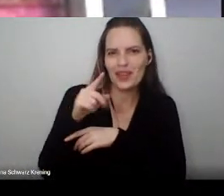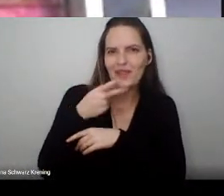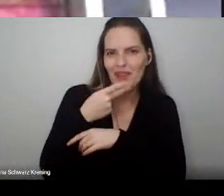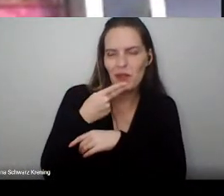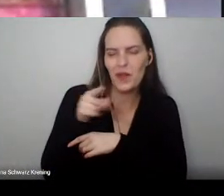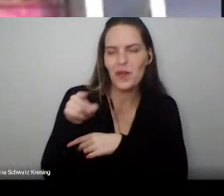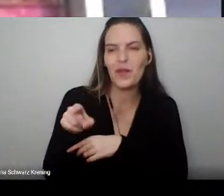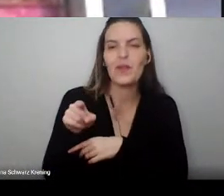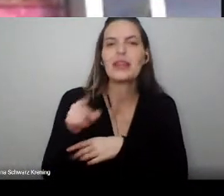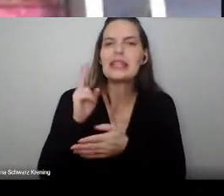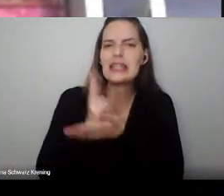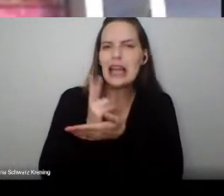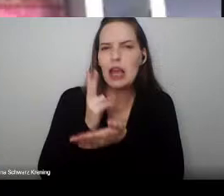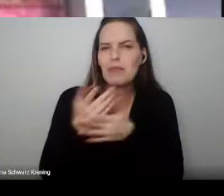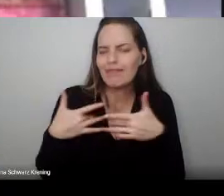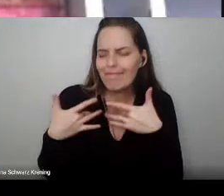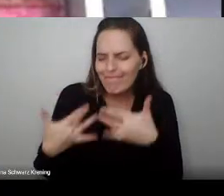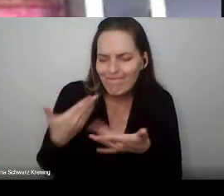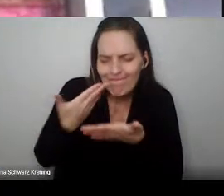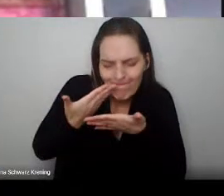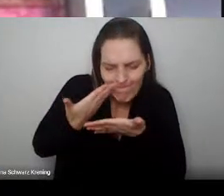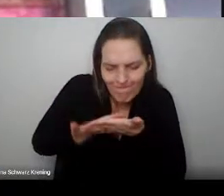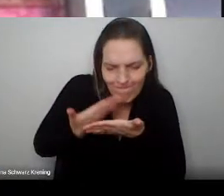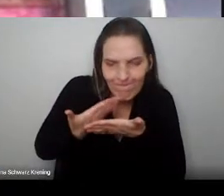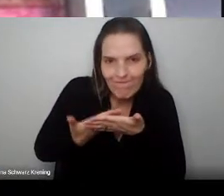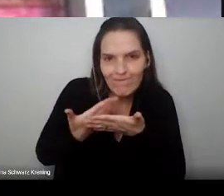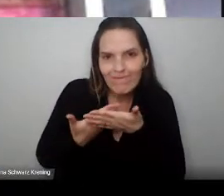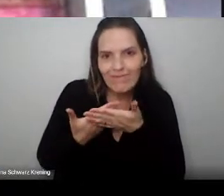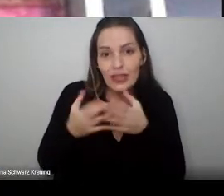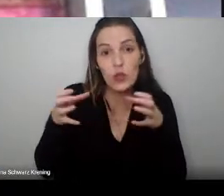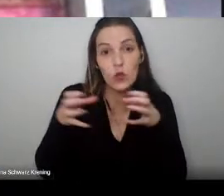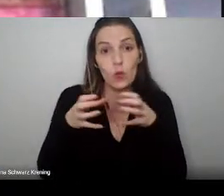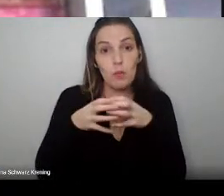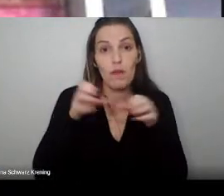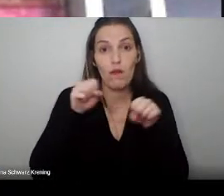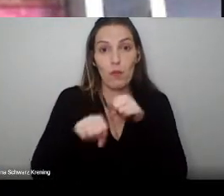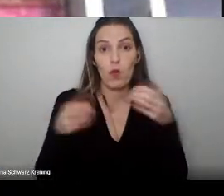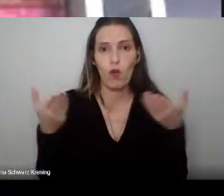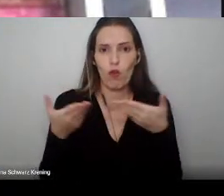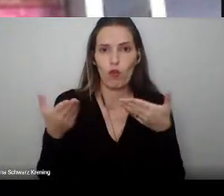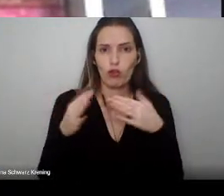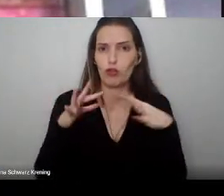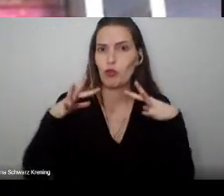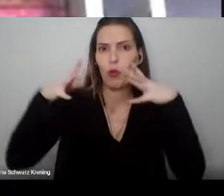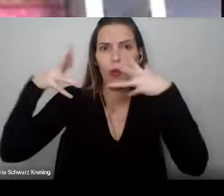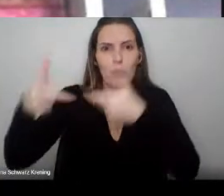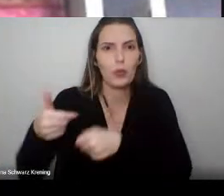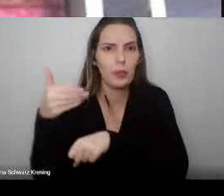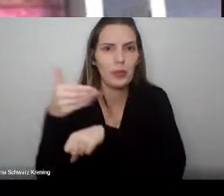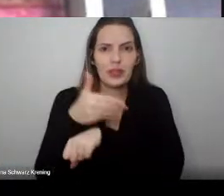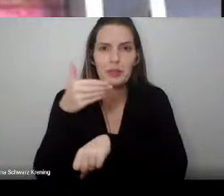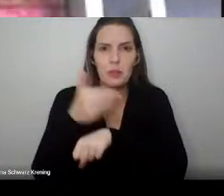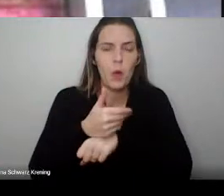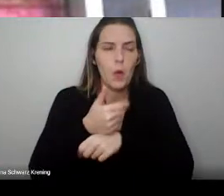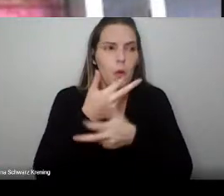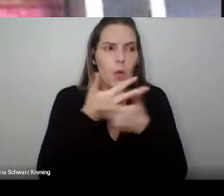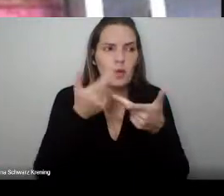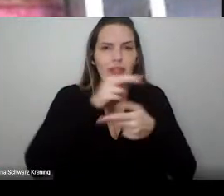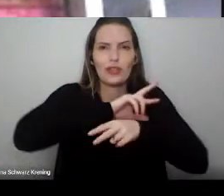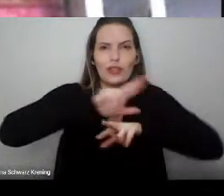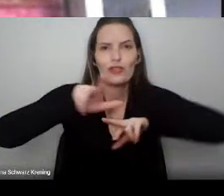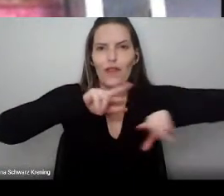estudando, sempre se dedicando. Acho que dessas turmas que estão se formando hoje, todo mundo participou de muitas coisas diferentes, né?